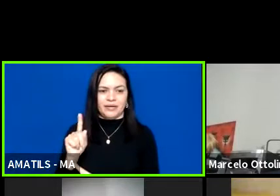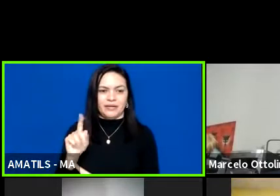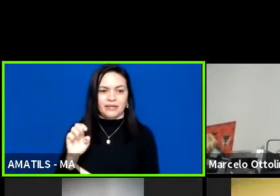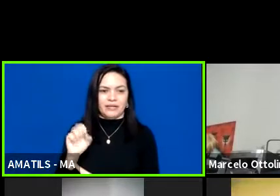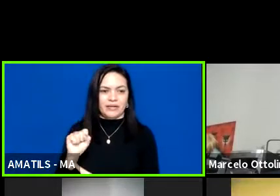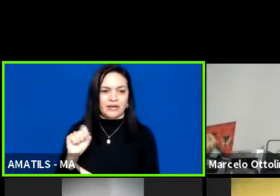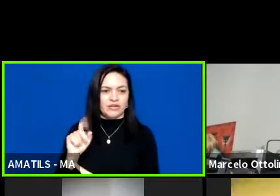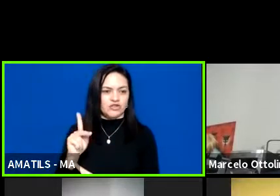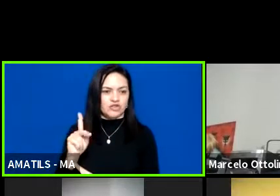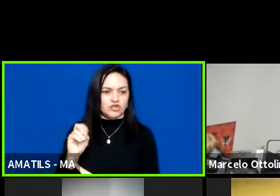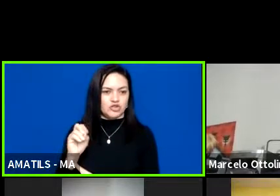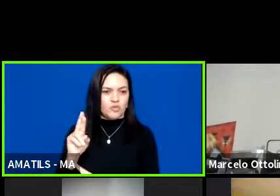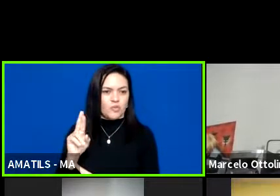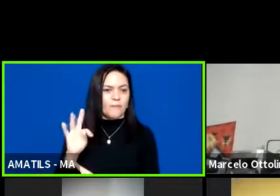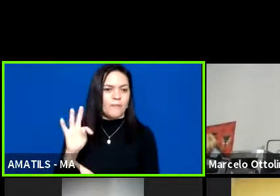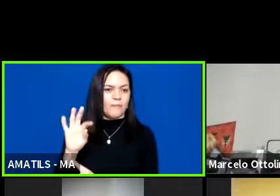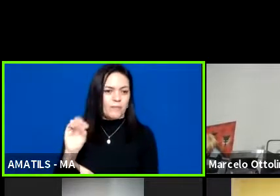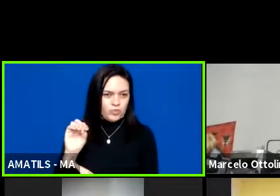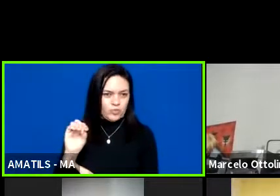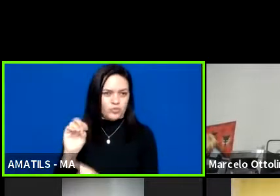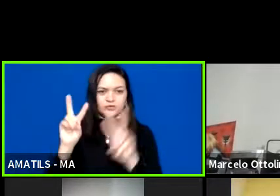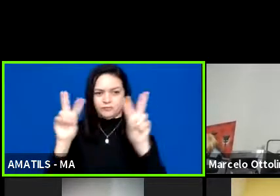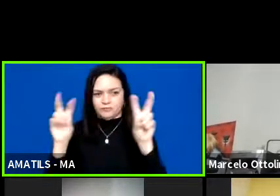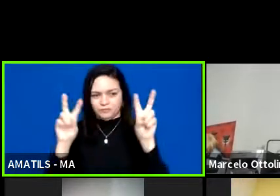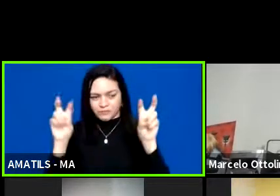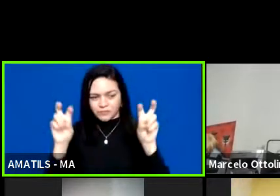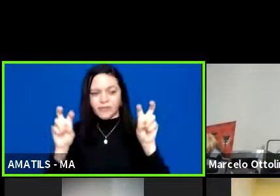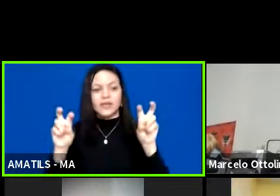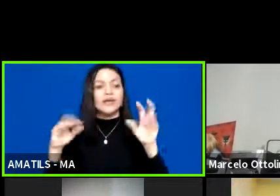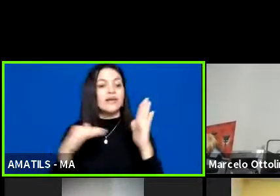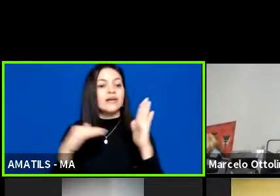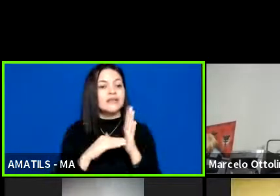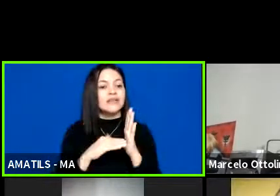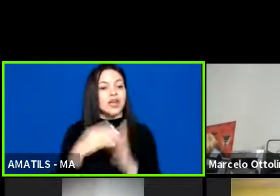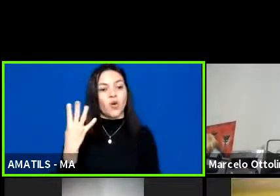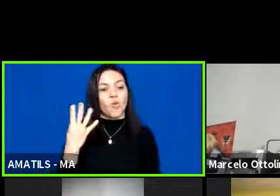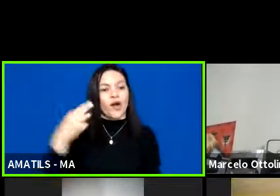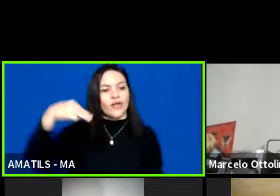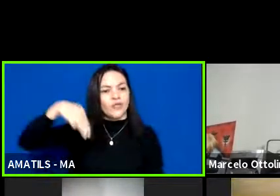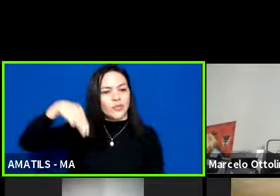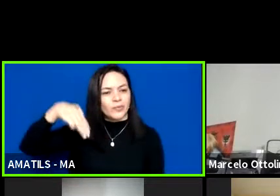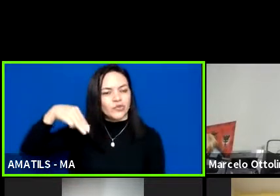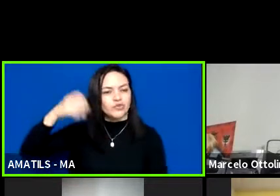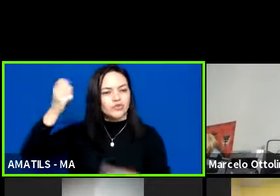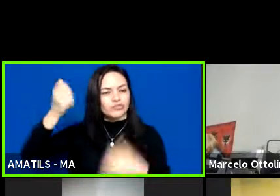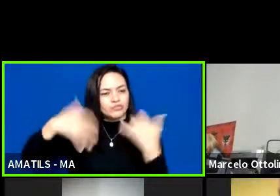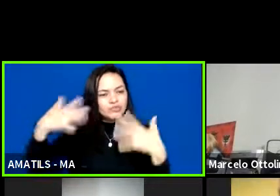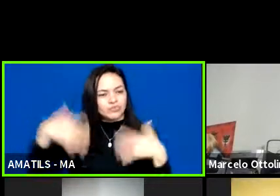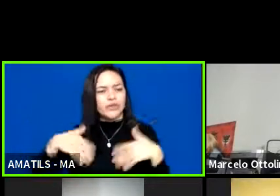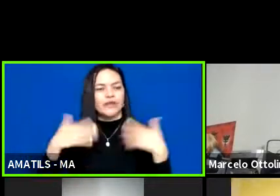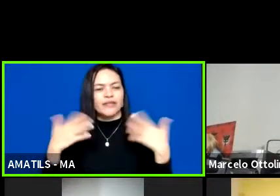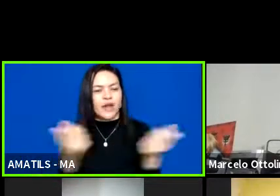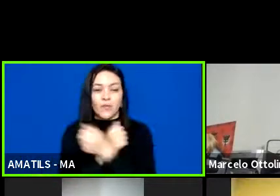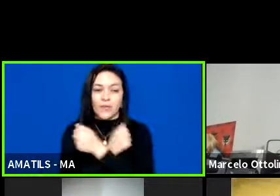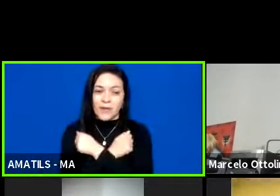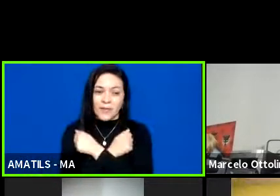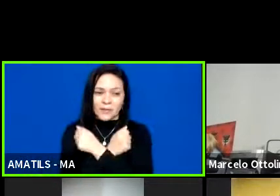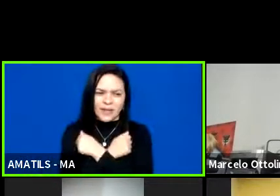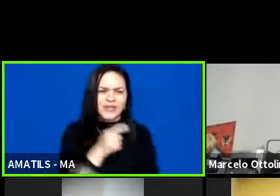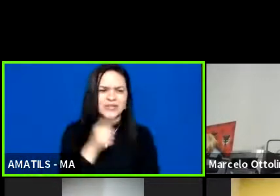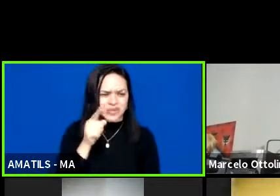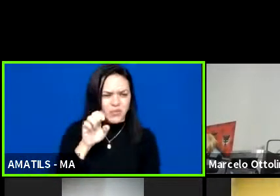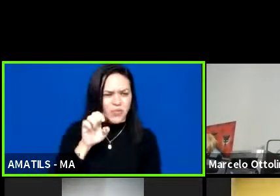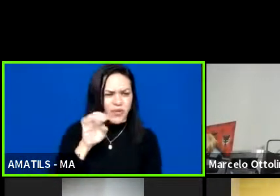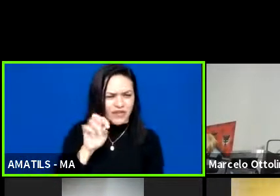para essas pessoas de até quatro minutos, tá bom? Então, um abraço. Etevaldo, você está com a palavra,